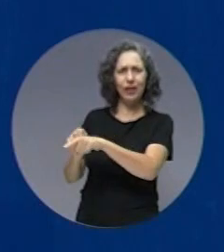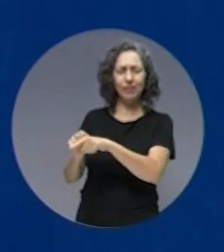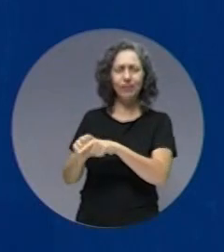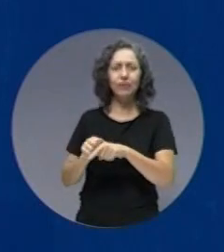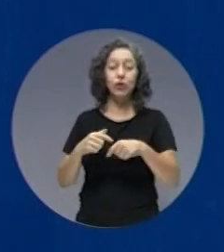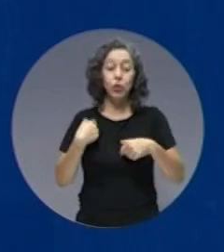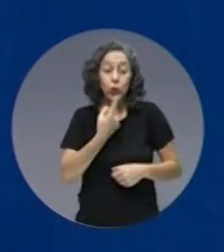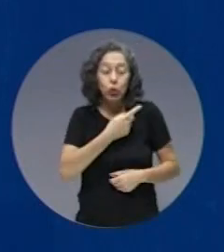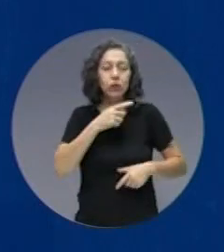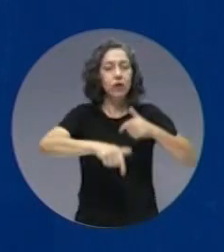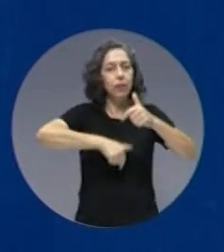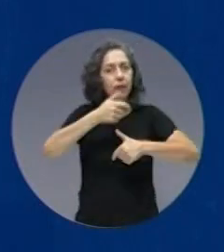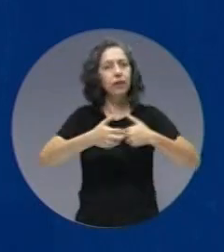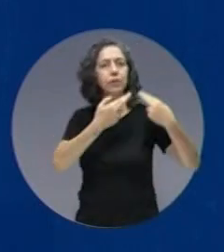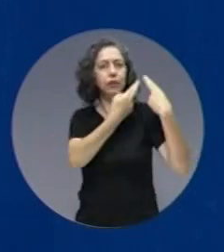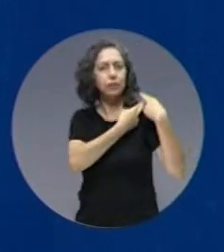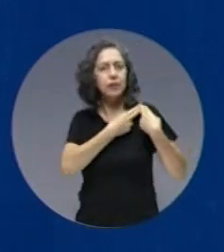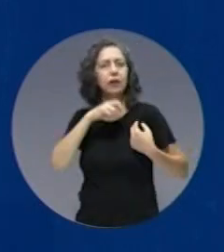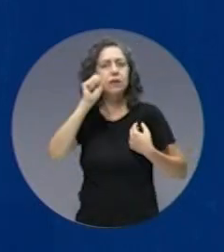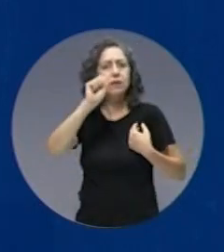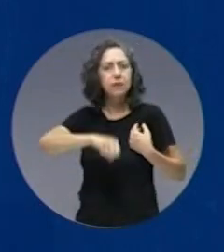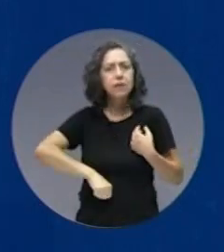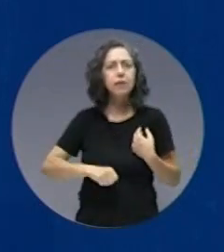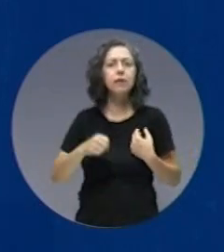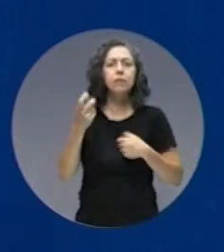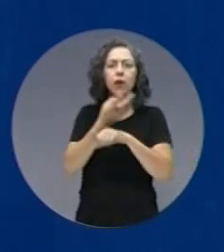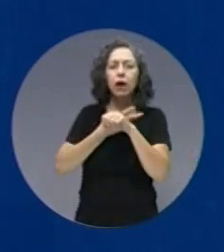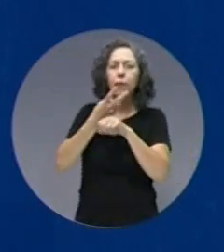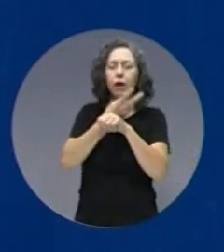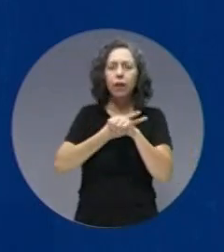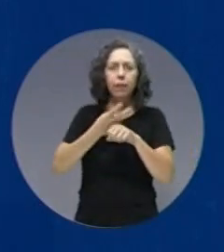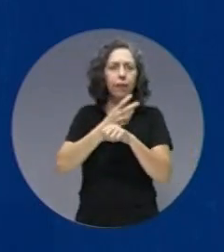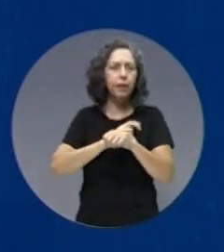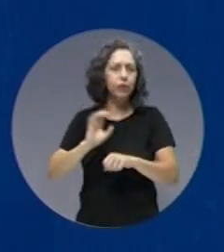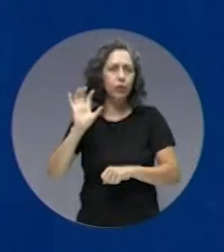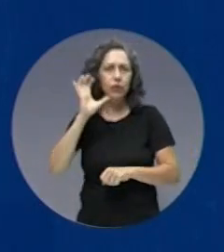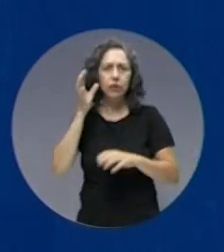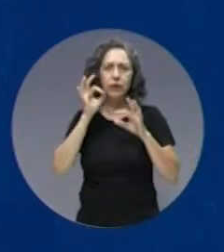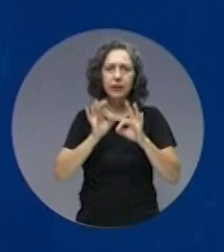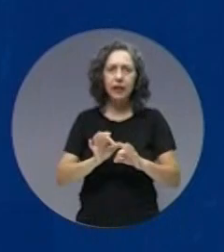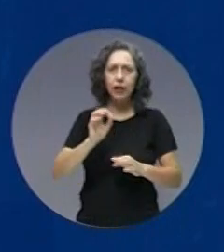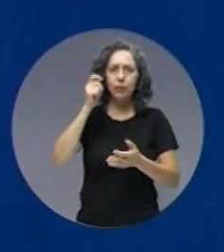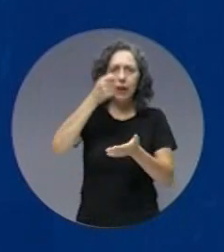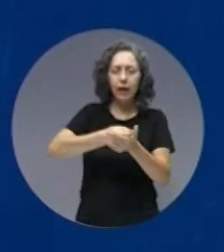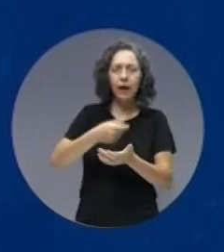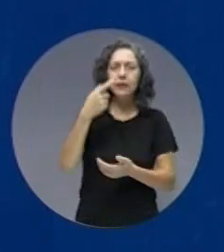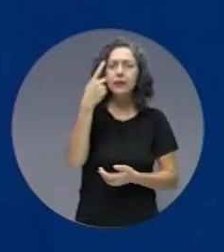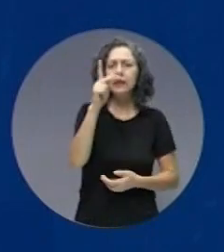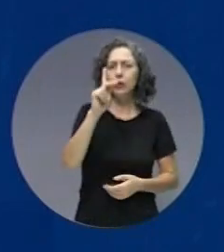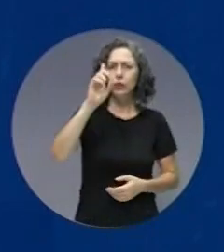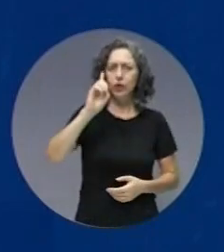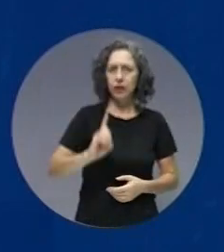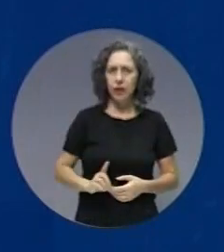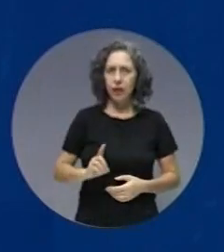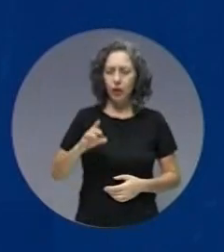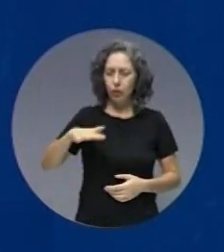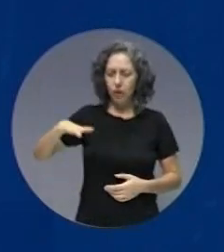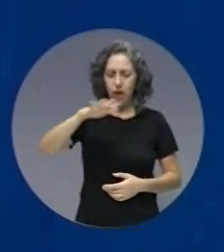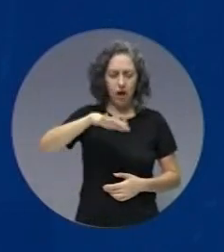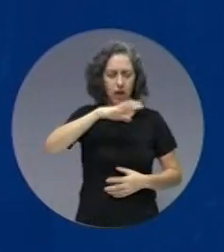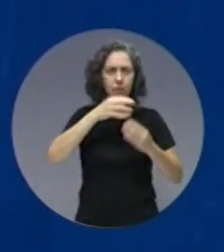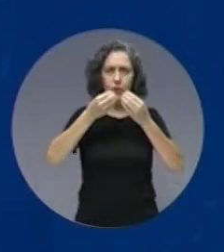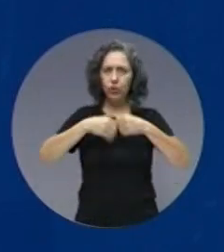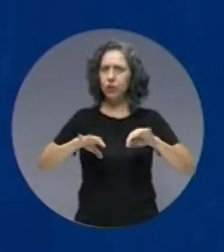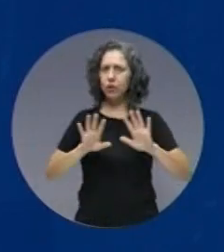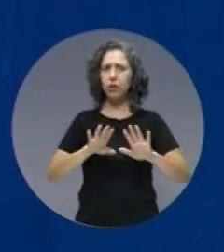trabalhando com responsabilidade, buscando soluções para pagar o que é seu direito. Sem comprometer as demais áreas. Portanto,